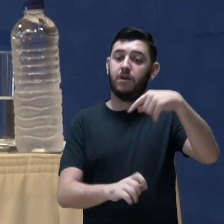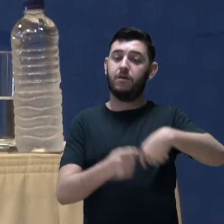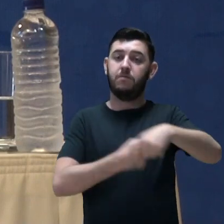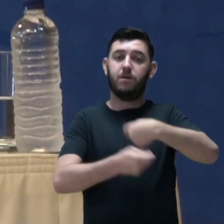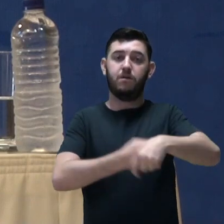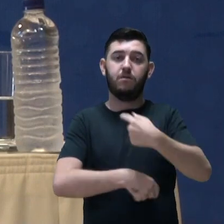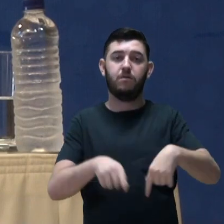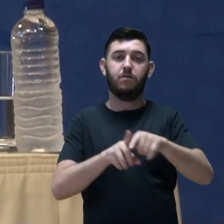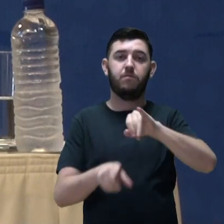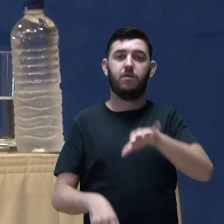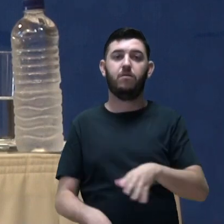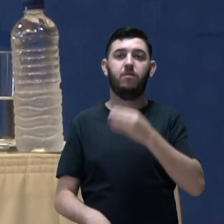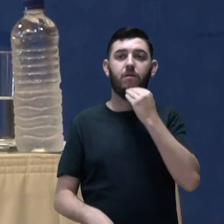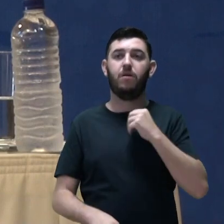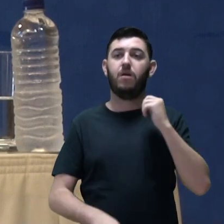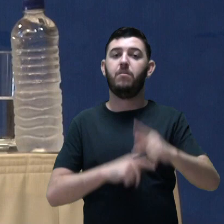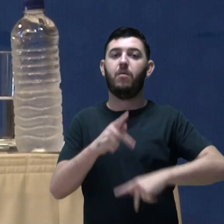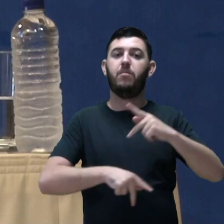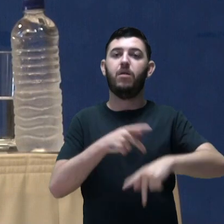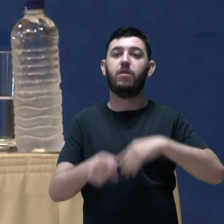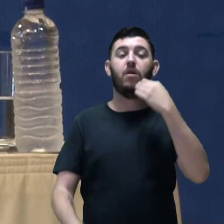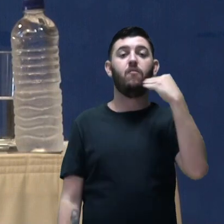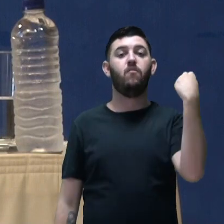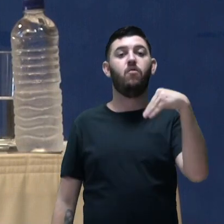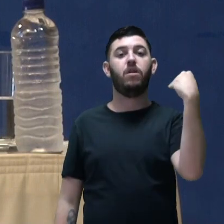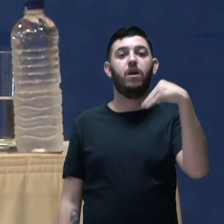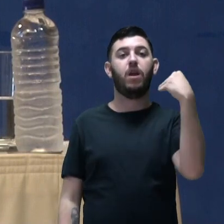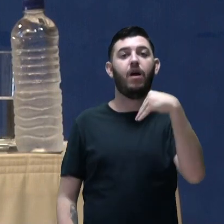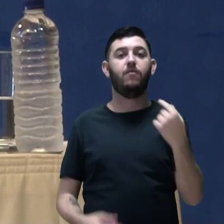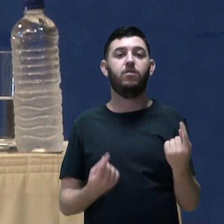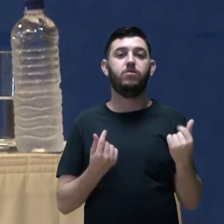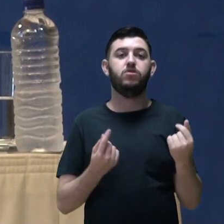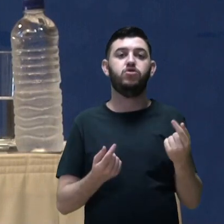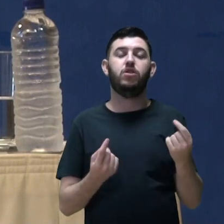oportunidades para a população mais vulnerável economicamente.